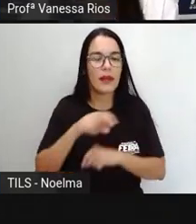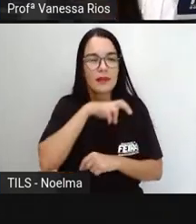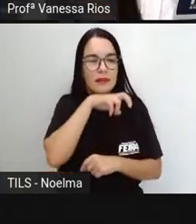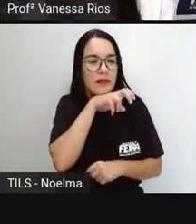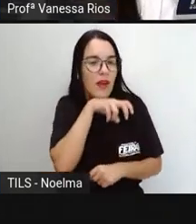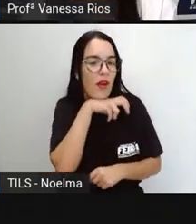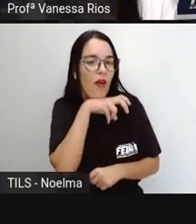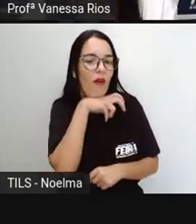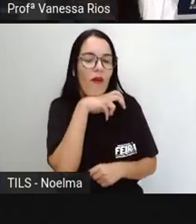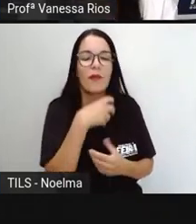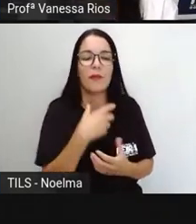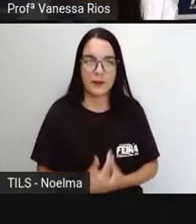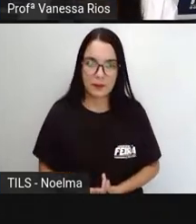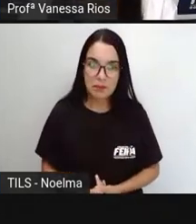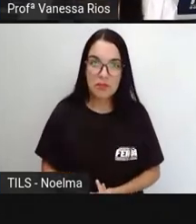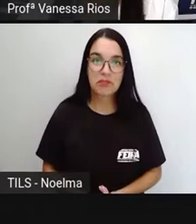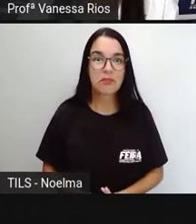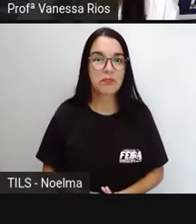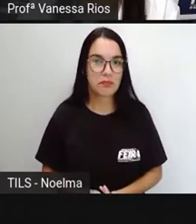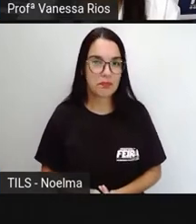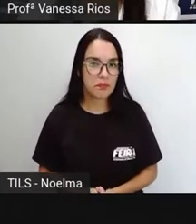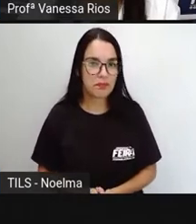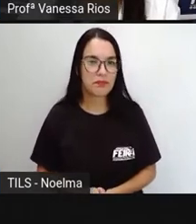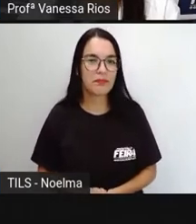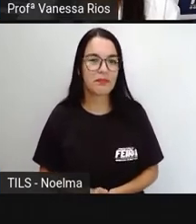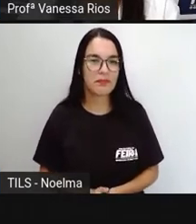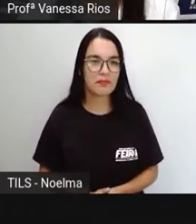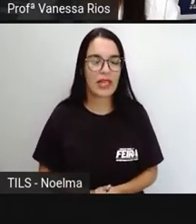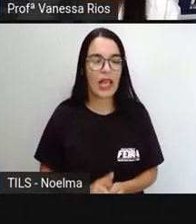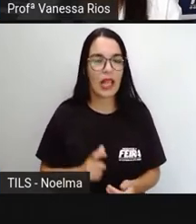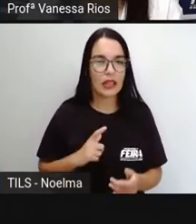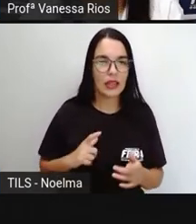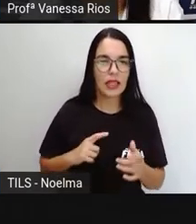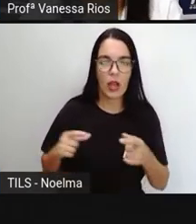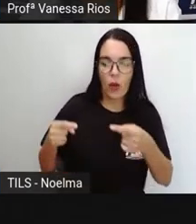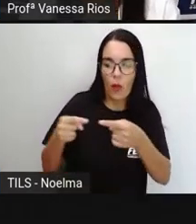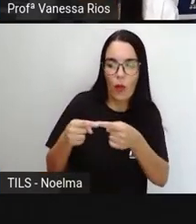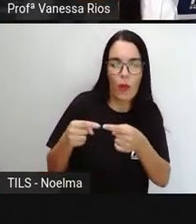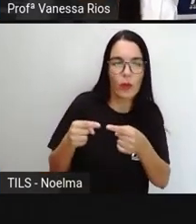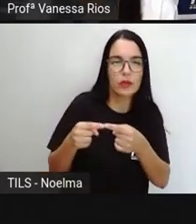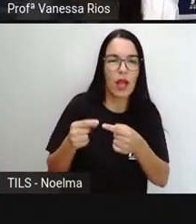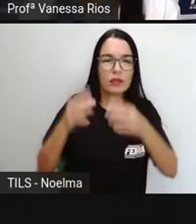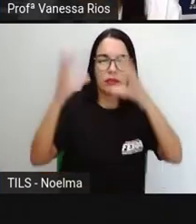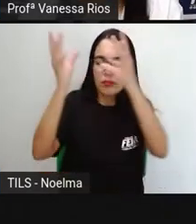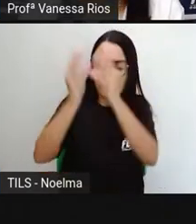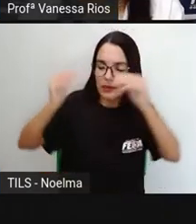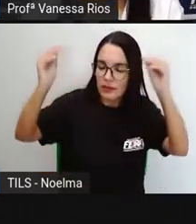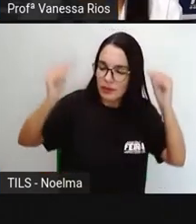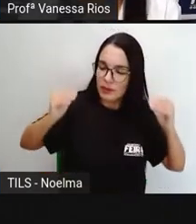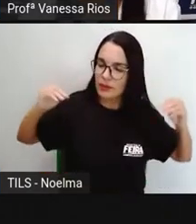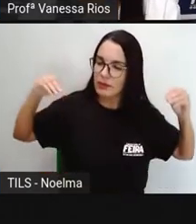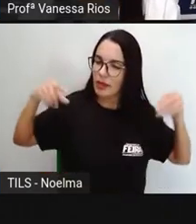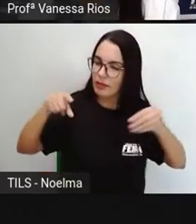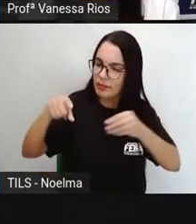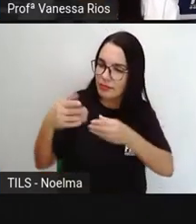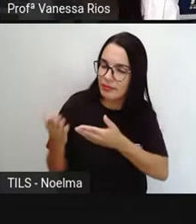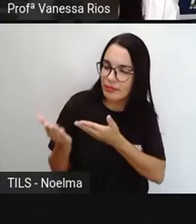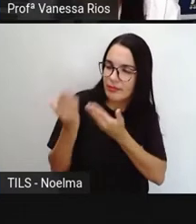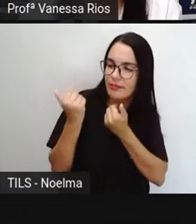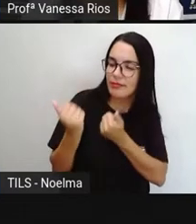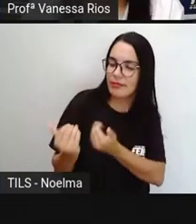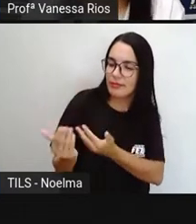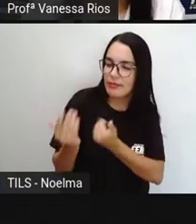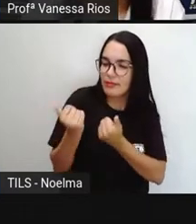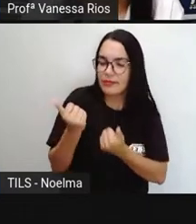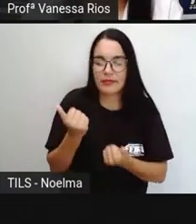ligada aí à palavra encantamento, né? A influência mágica, a sedução, a cativar,